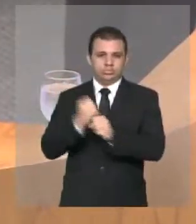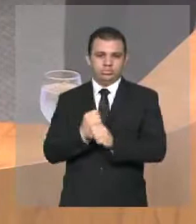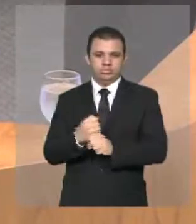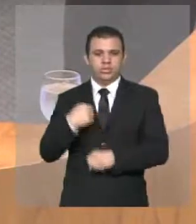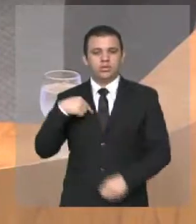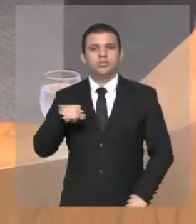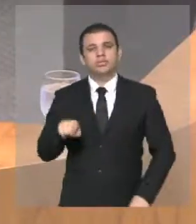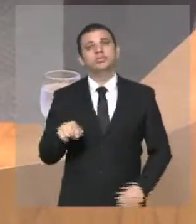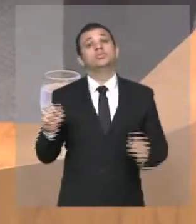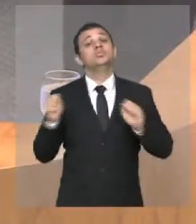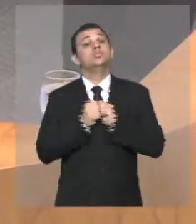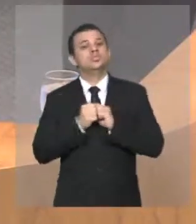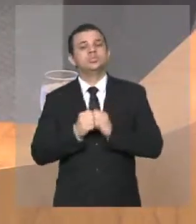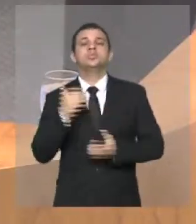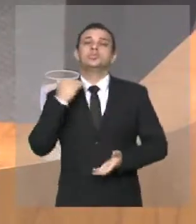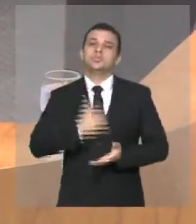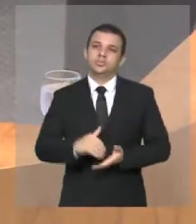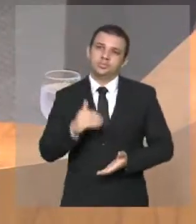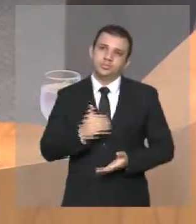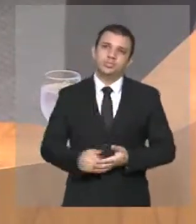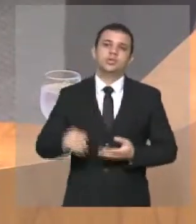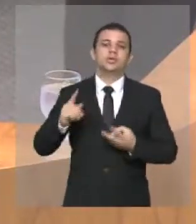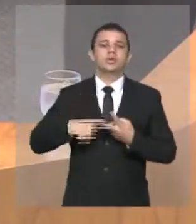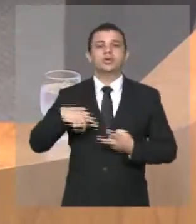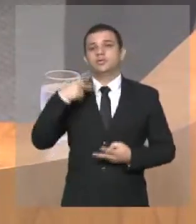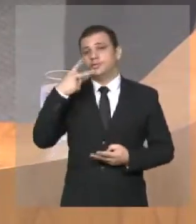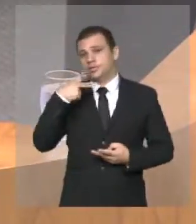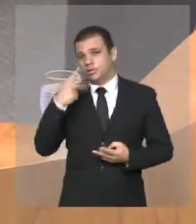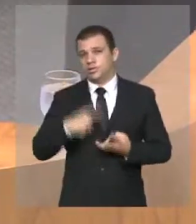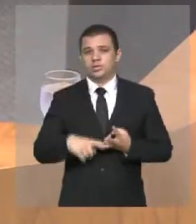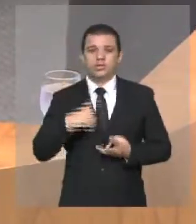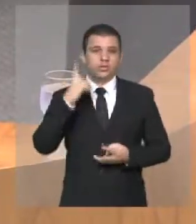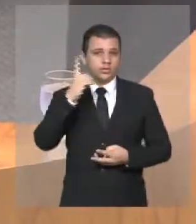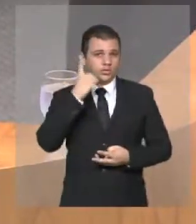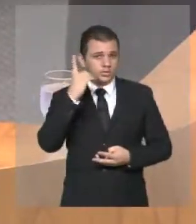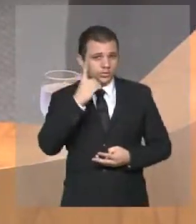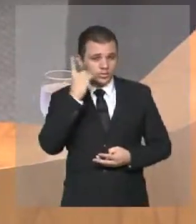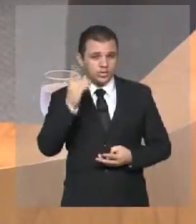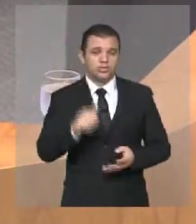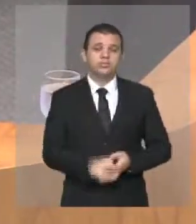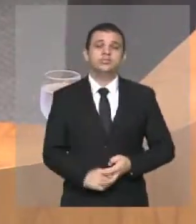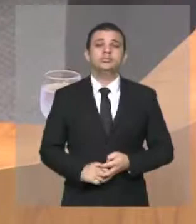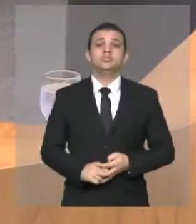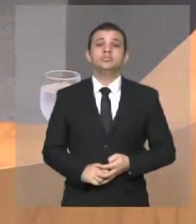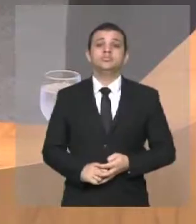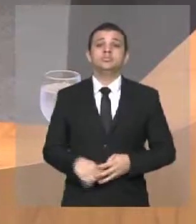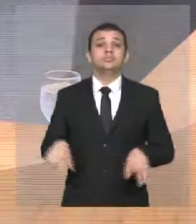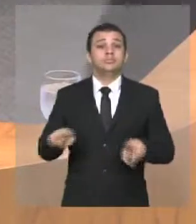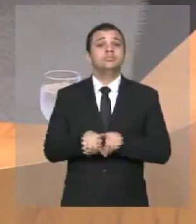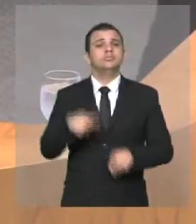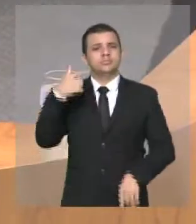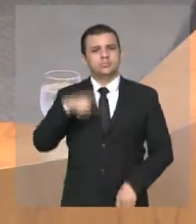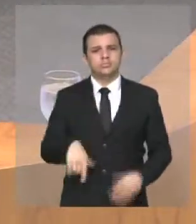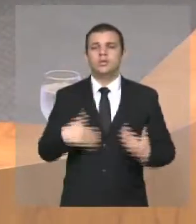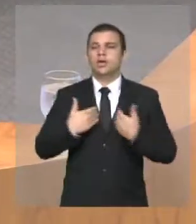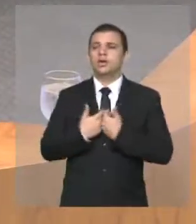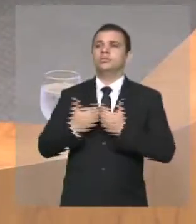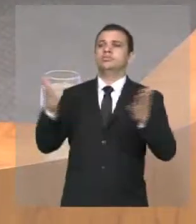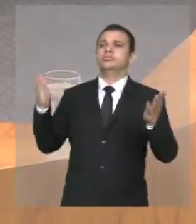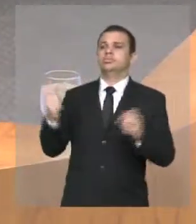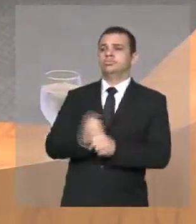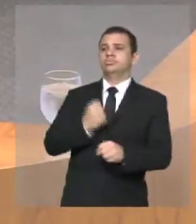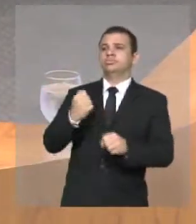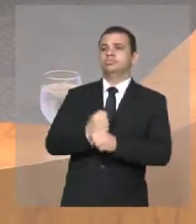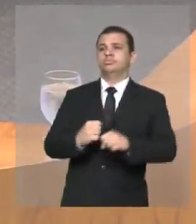com secretários, vereadores, deputados da sua base, e fizeram mais uma vez o lançamento da ponte.